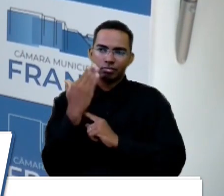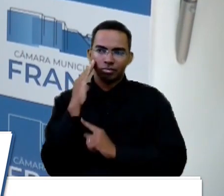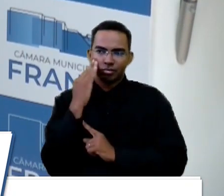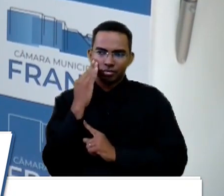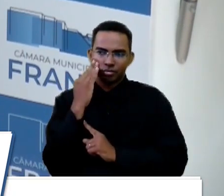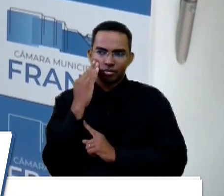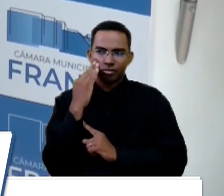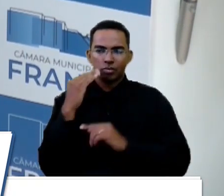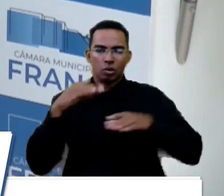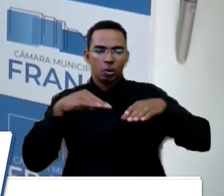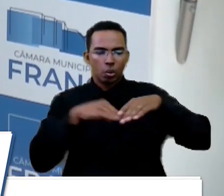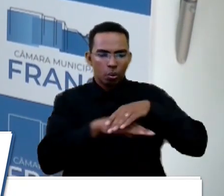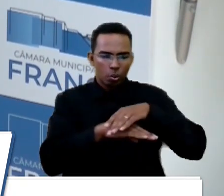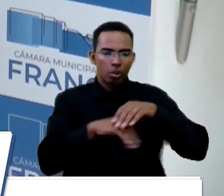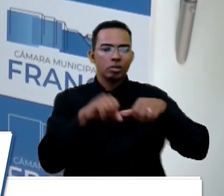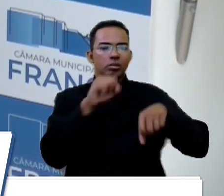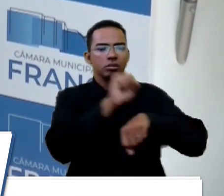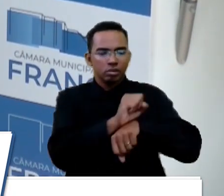garagem, espera.